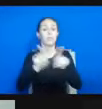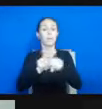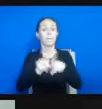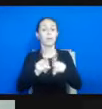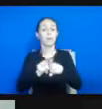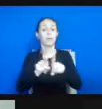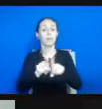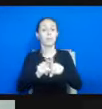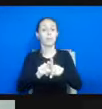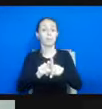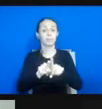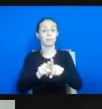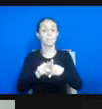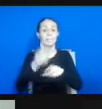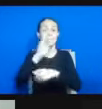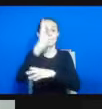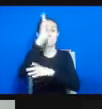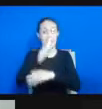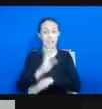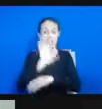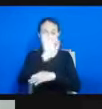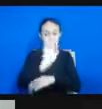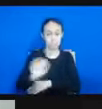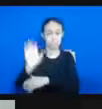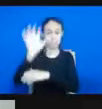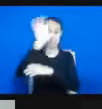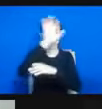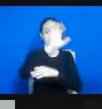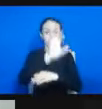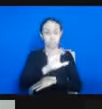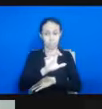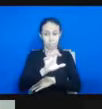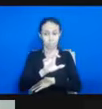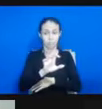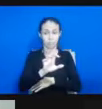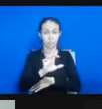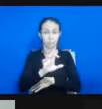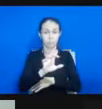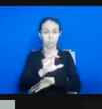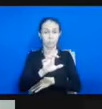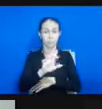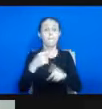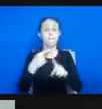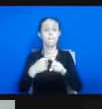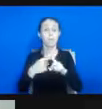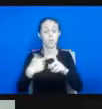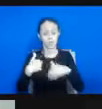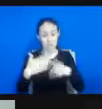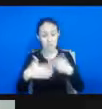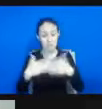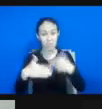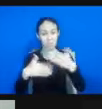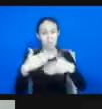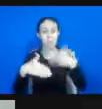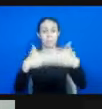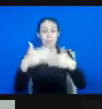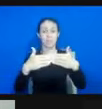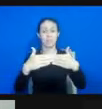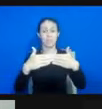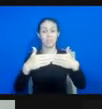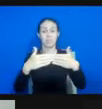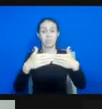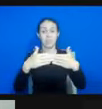no Brasil, né? no que diz respeito ao desenvolvimento de práticas antirracistas de